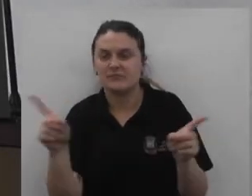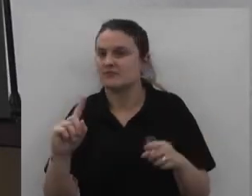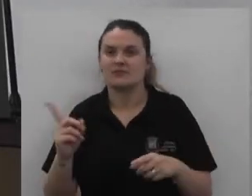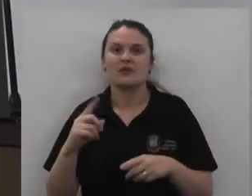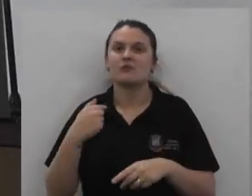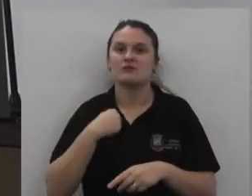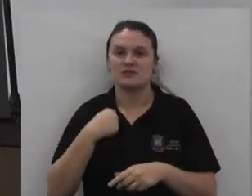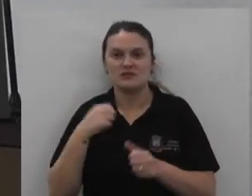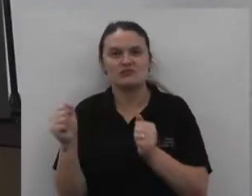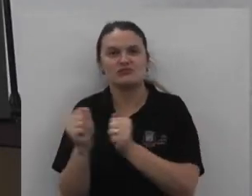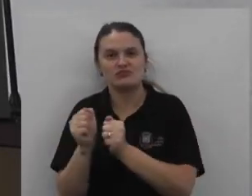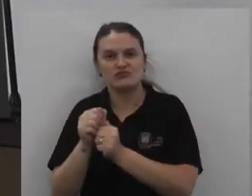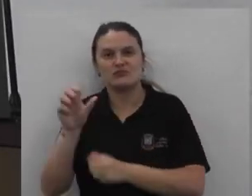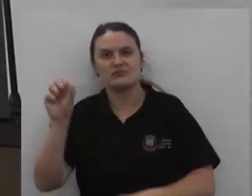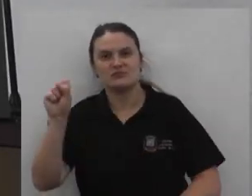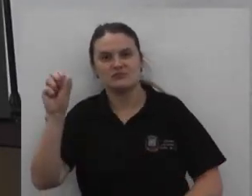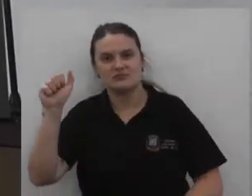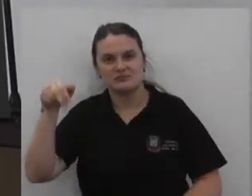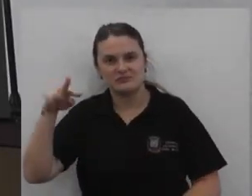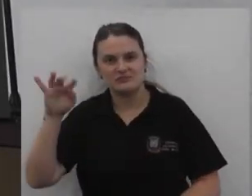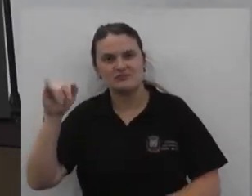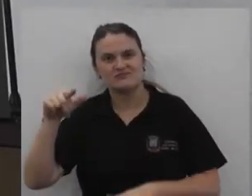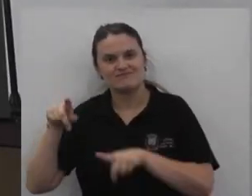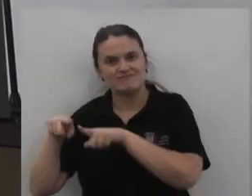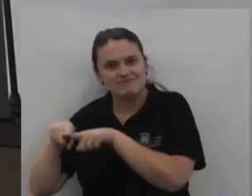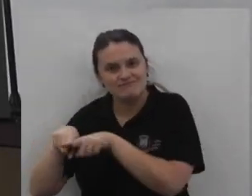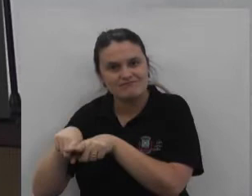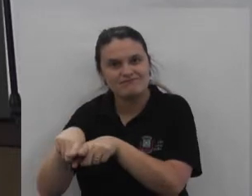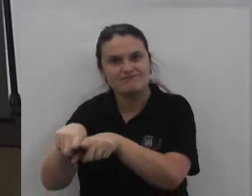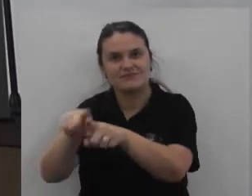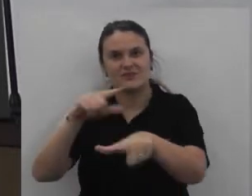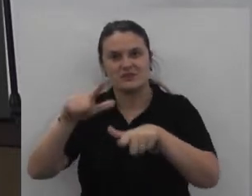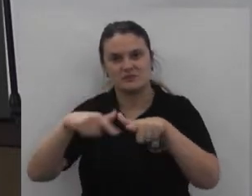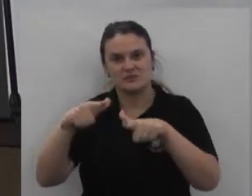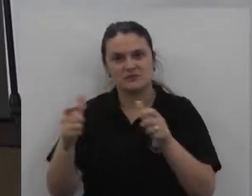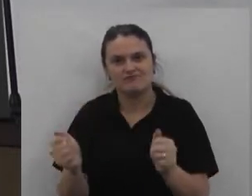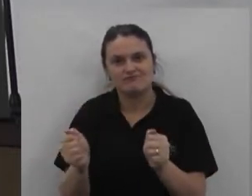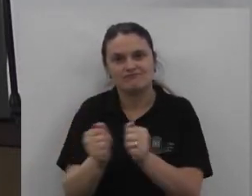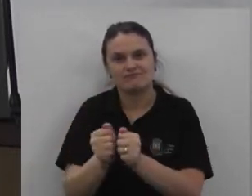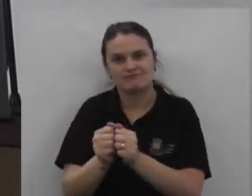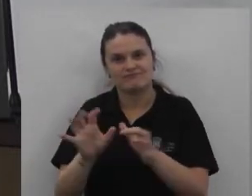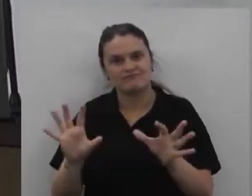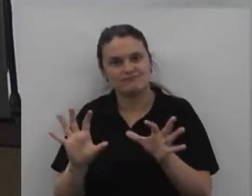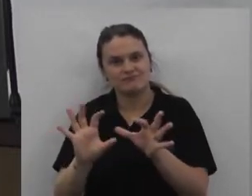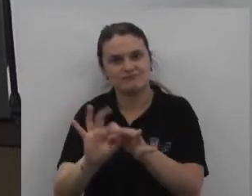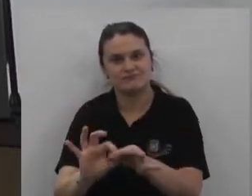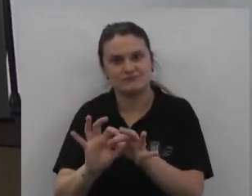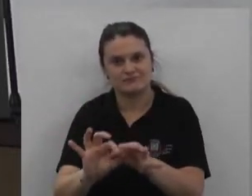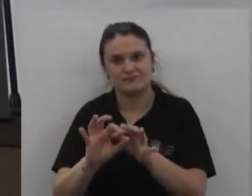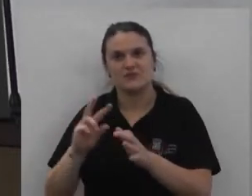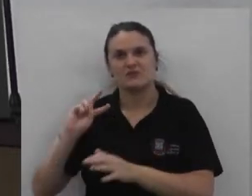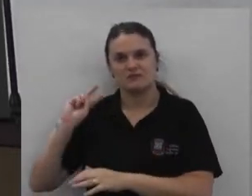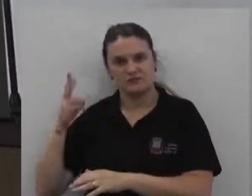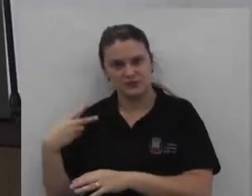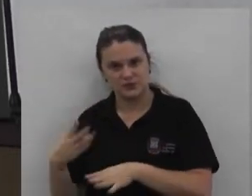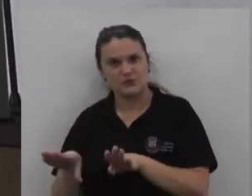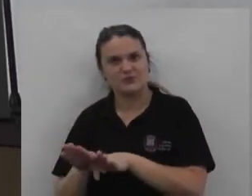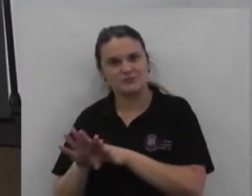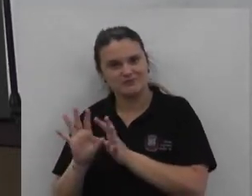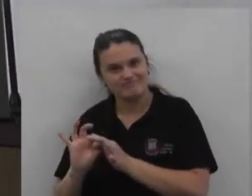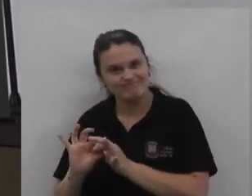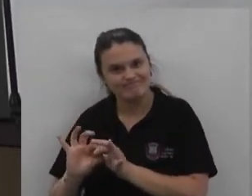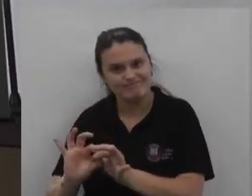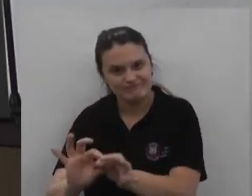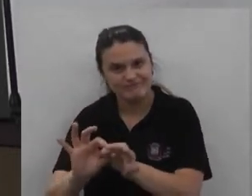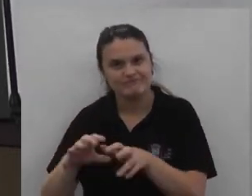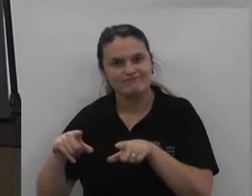Aqui não acontece Nada disso A gente tem Trabalhado bem Prefeito Vice Todos os vereadores Têm trabalhado Como eu falei Quando é preciso